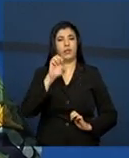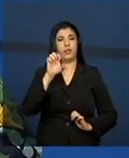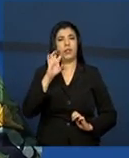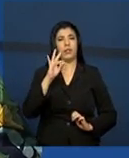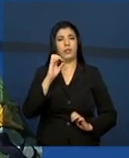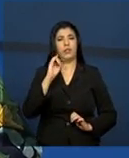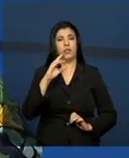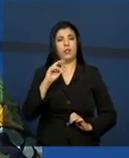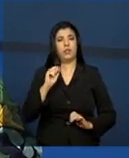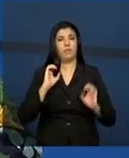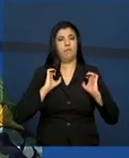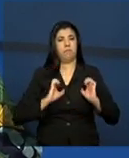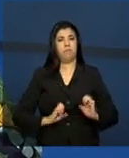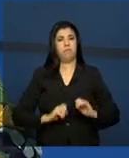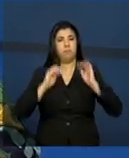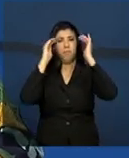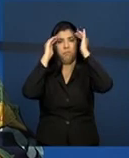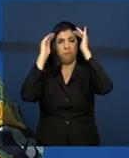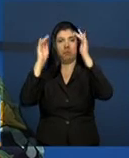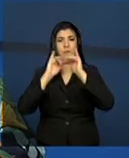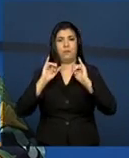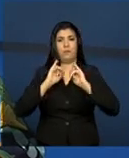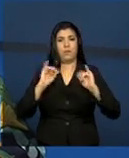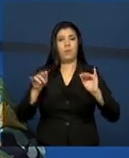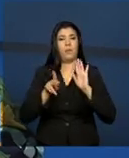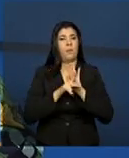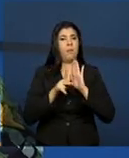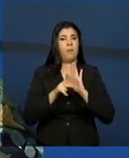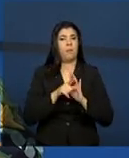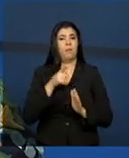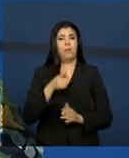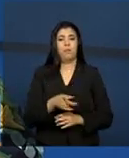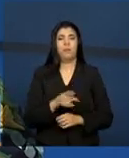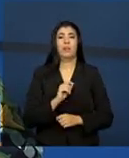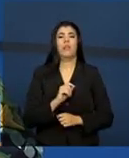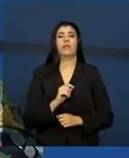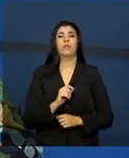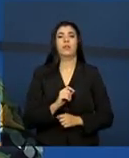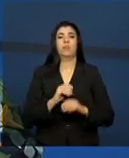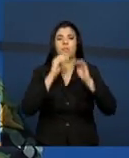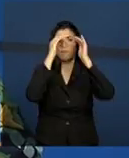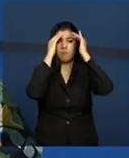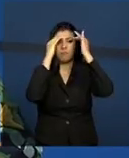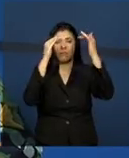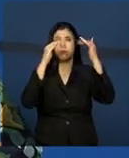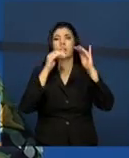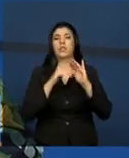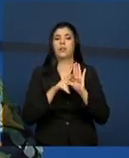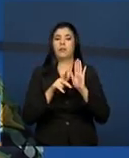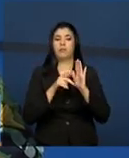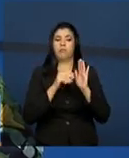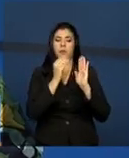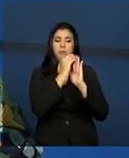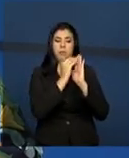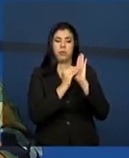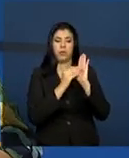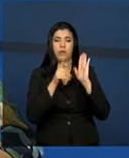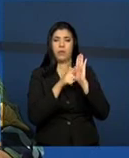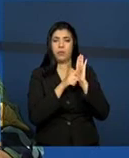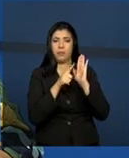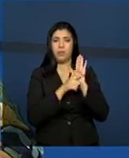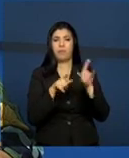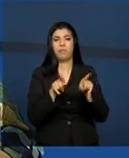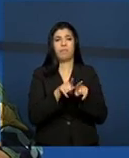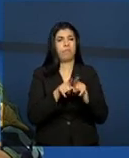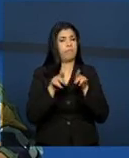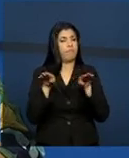Então, o mesmo sigilo que é aplicado ao prontuário físico, ele será aplicado ao prontuário eletrônico e,